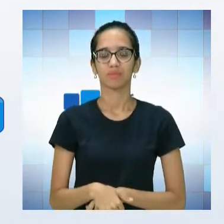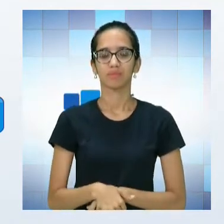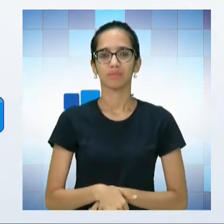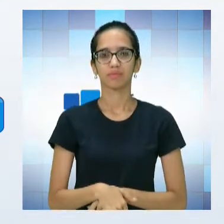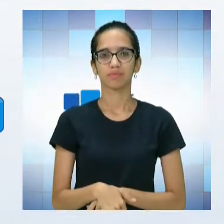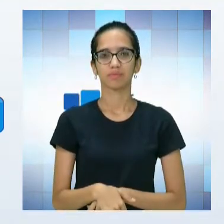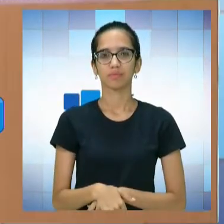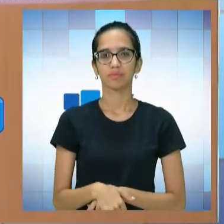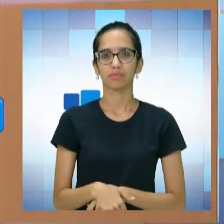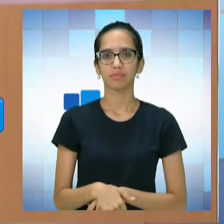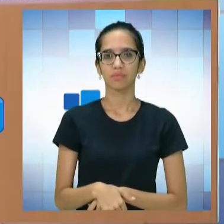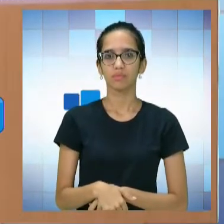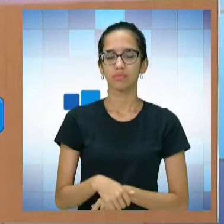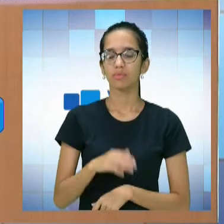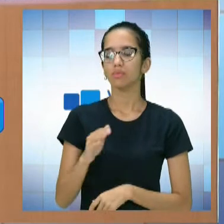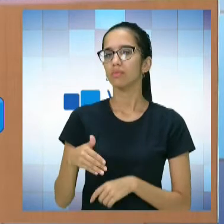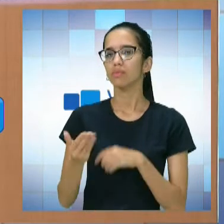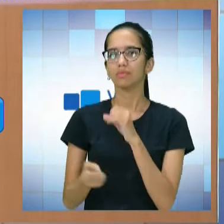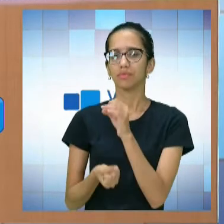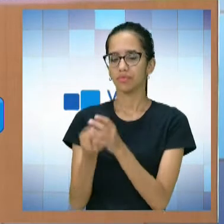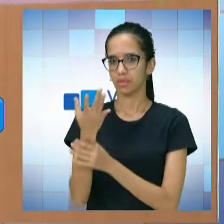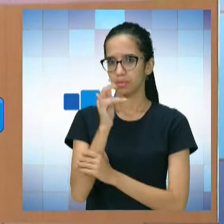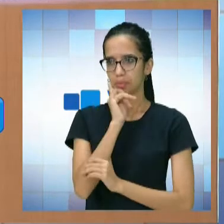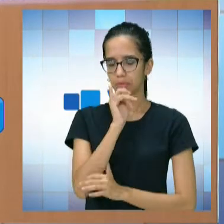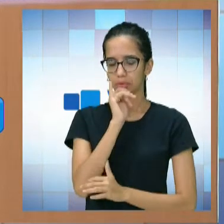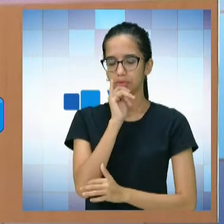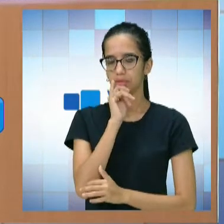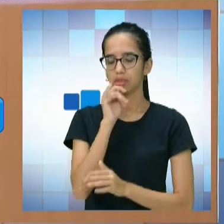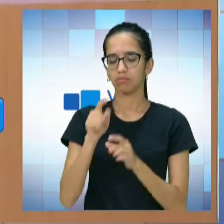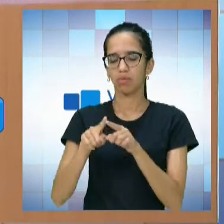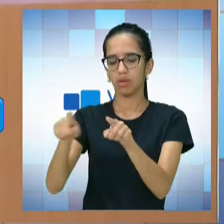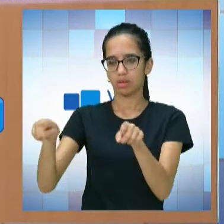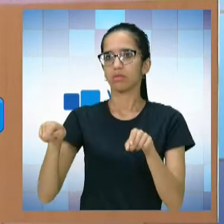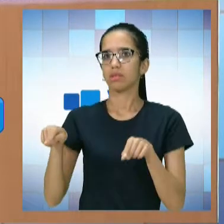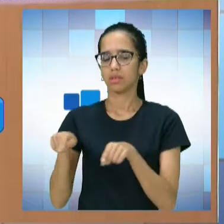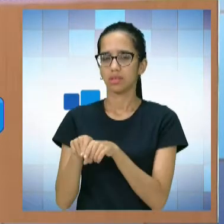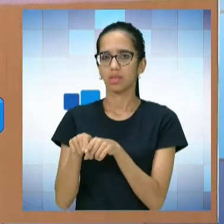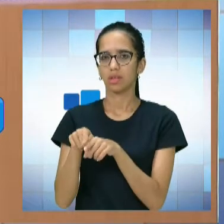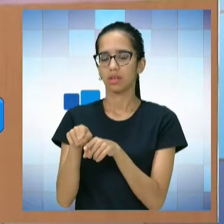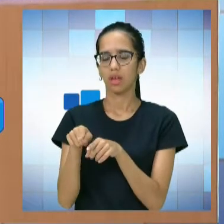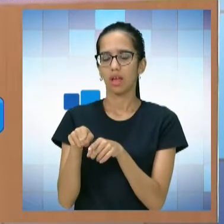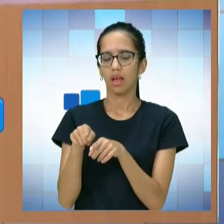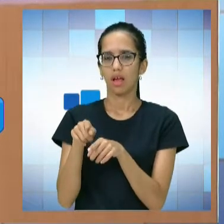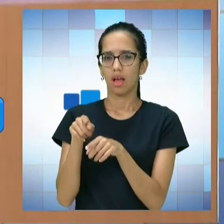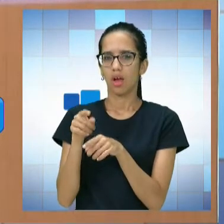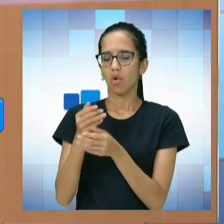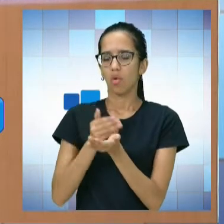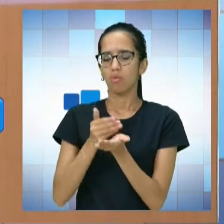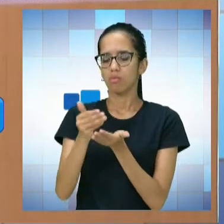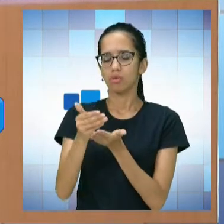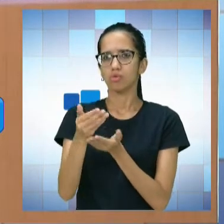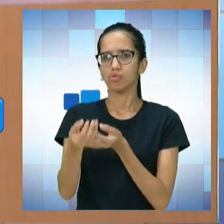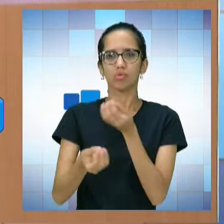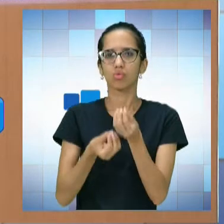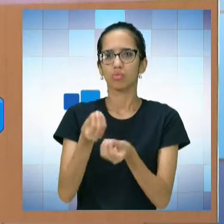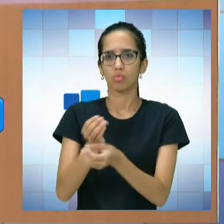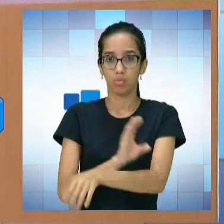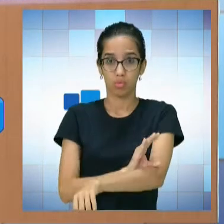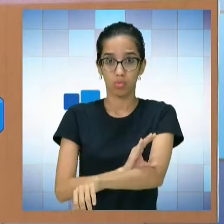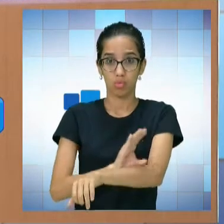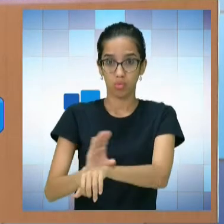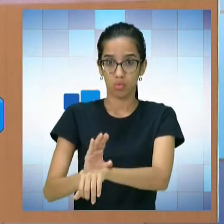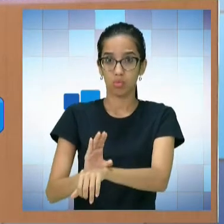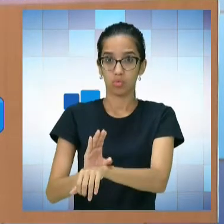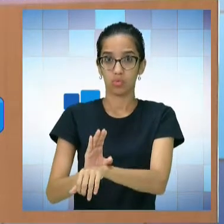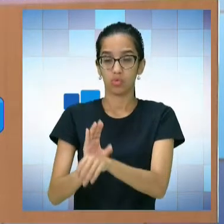Quando foi criado o seu laboratório, por exemplo, ele começou exatamente a sua atuação com um curso para